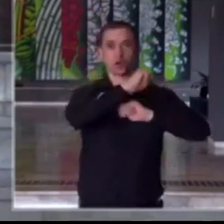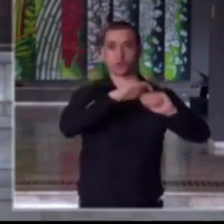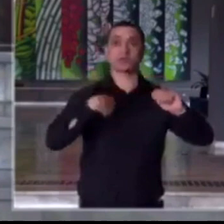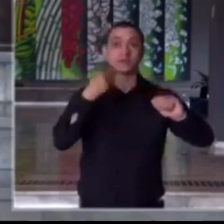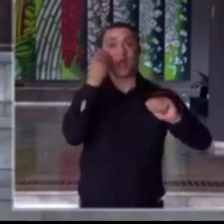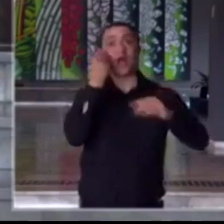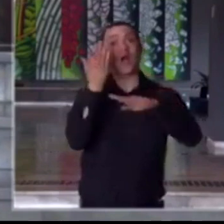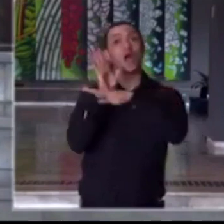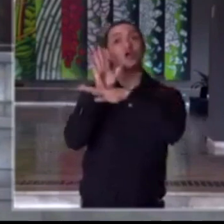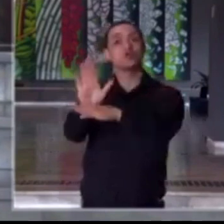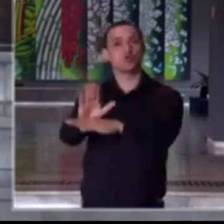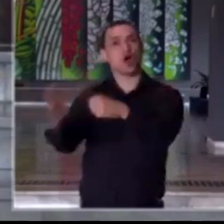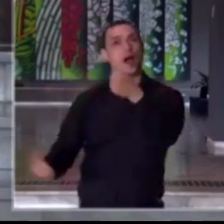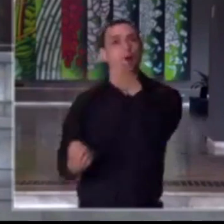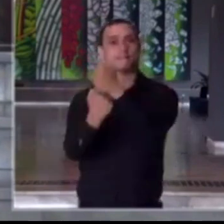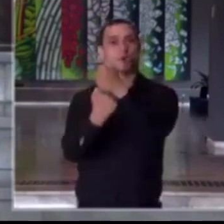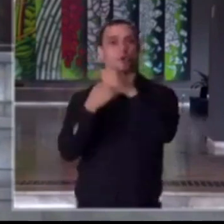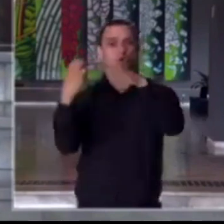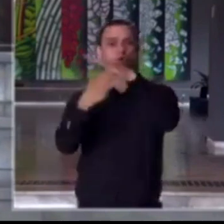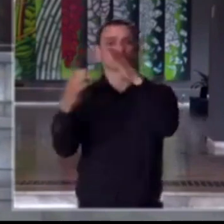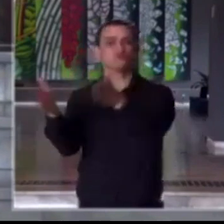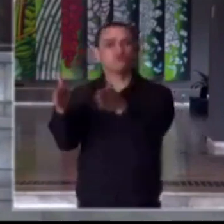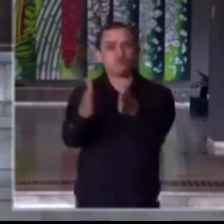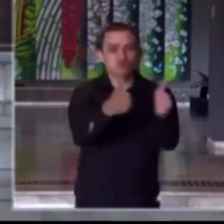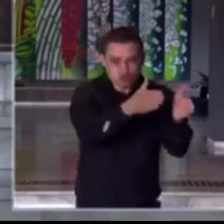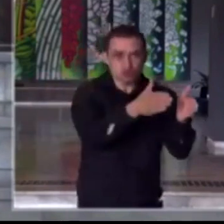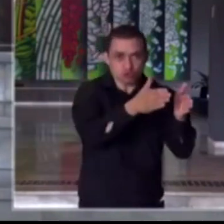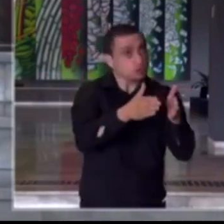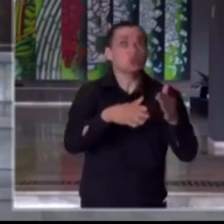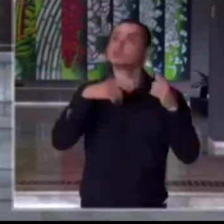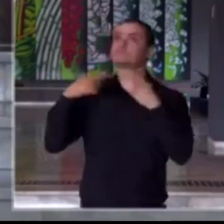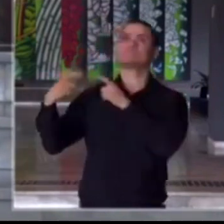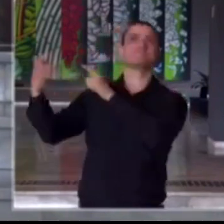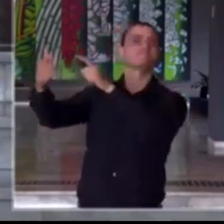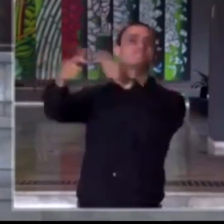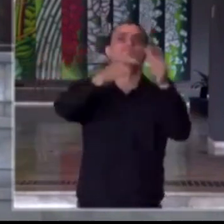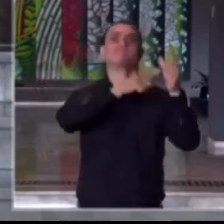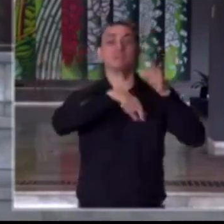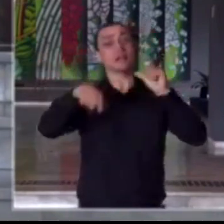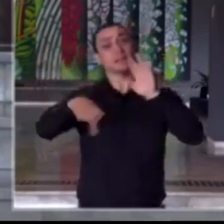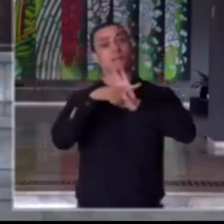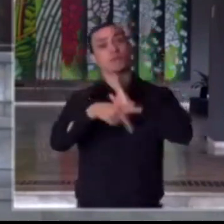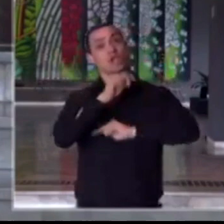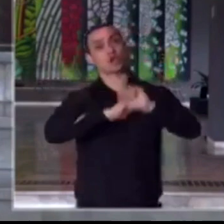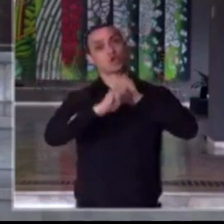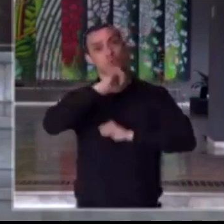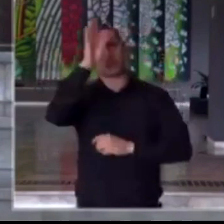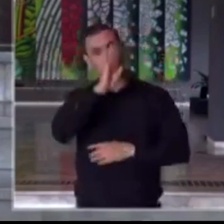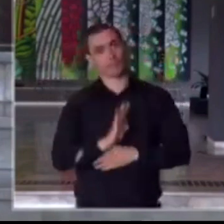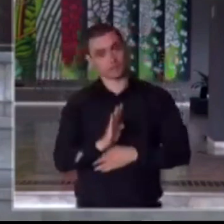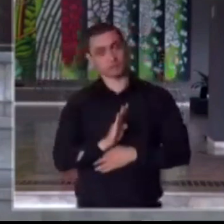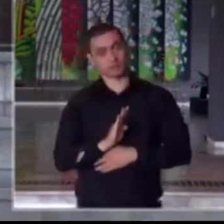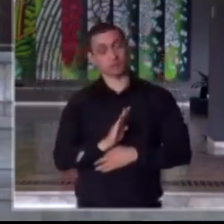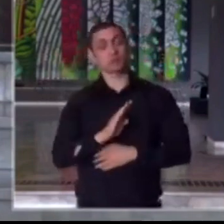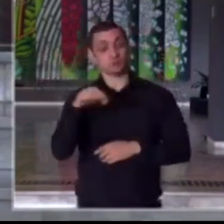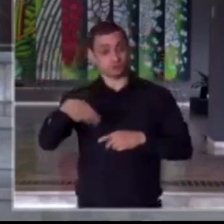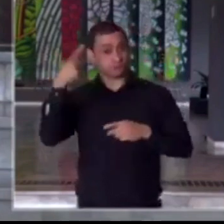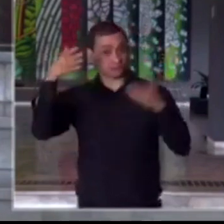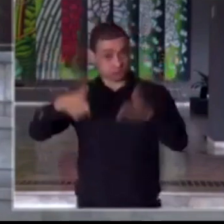para apoiar microempreendedores em todos os setores da nossa economia. Serviços,